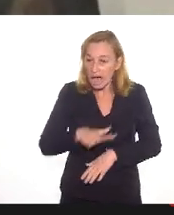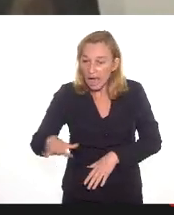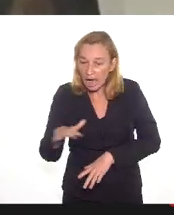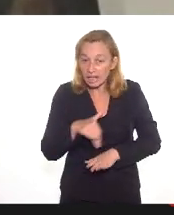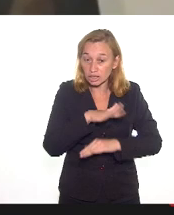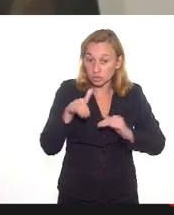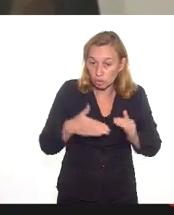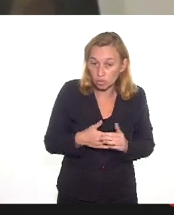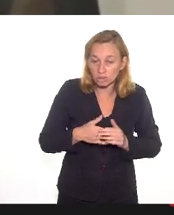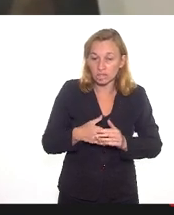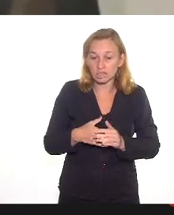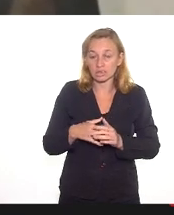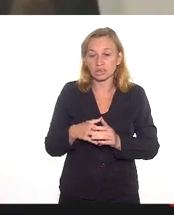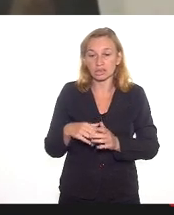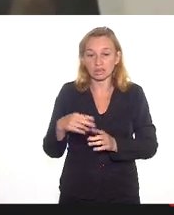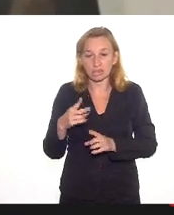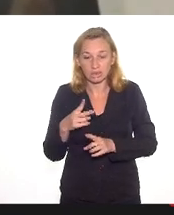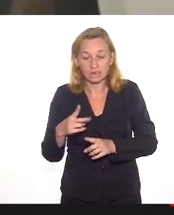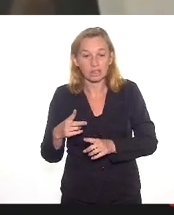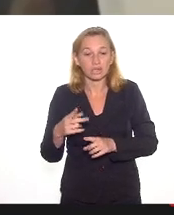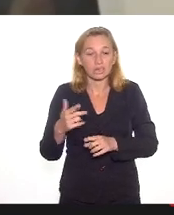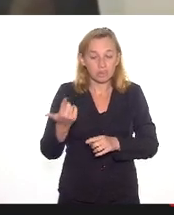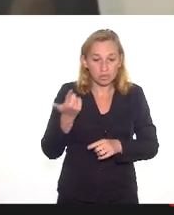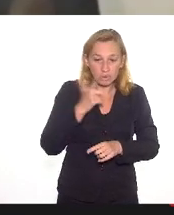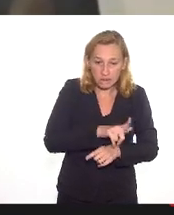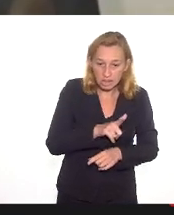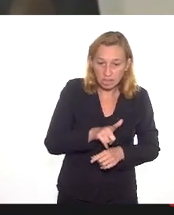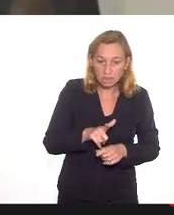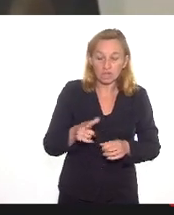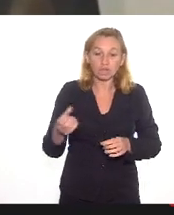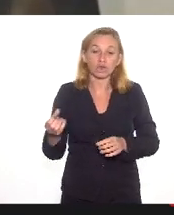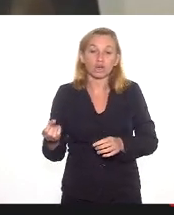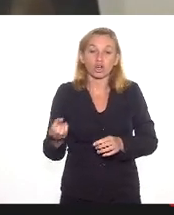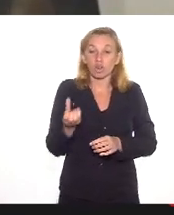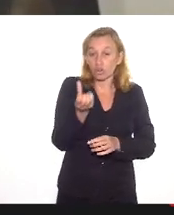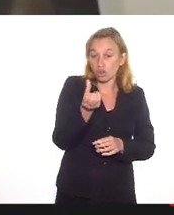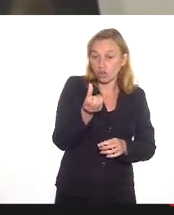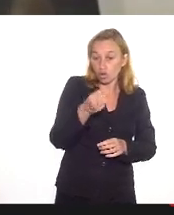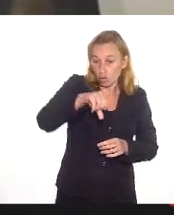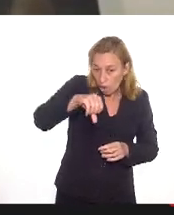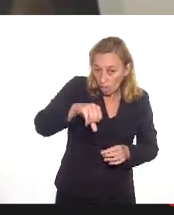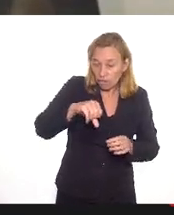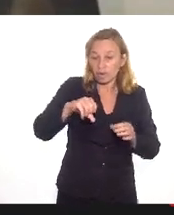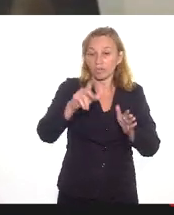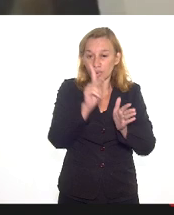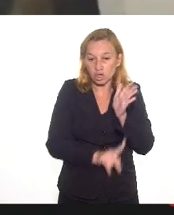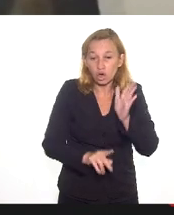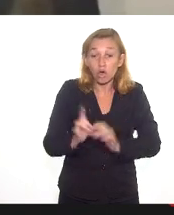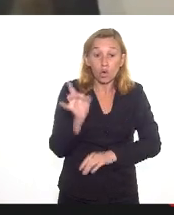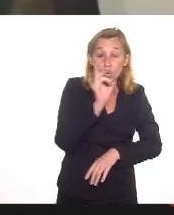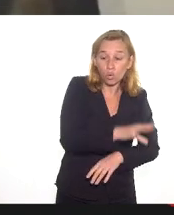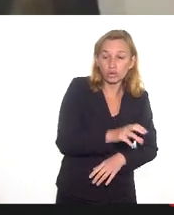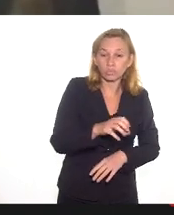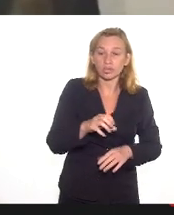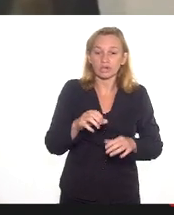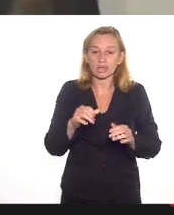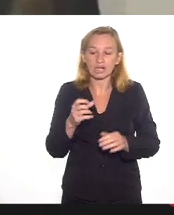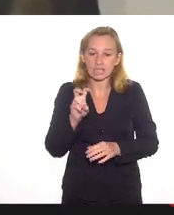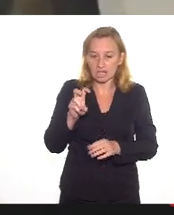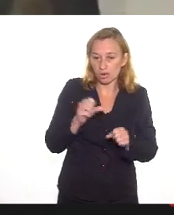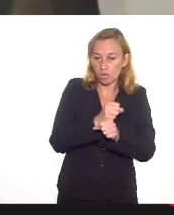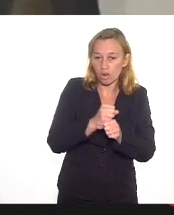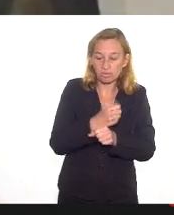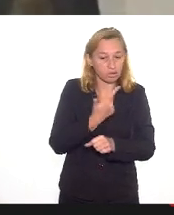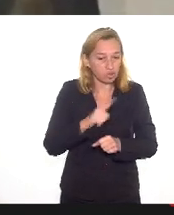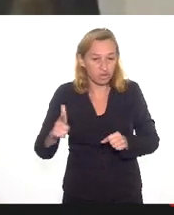contempladas e nós, da área de museus, contemplamos nove projetos. Nos últimos cinco anos, não tivemos edital algum lançado